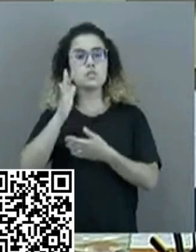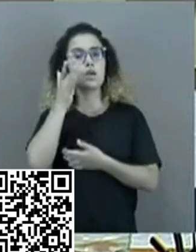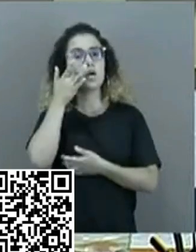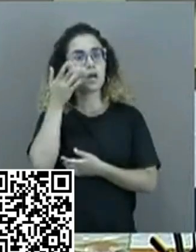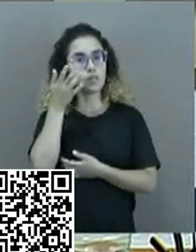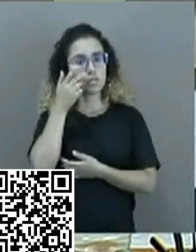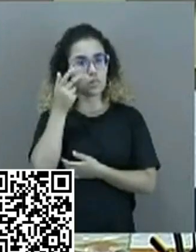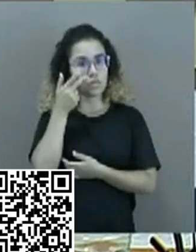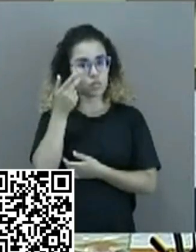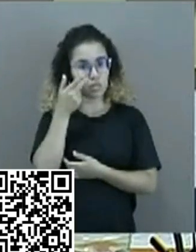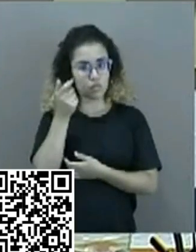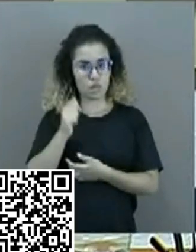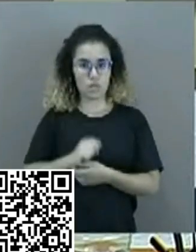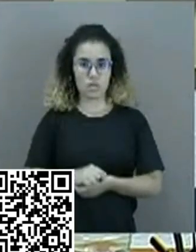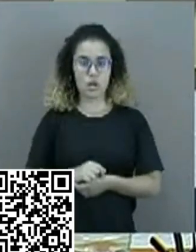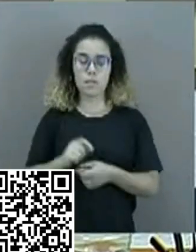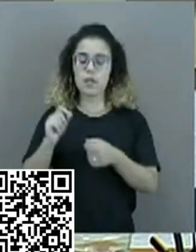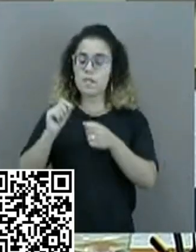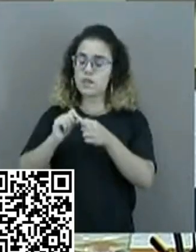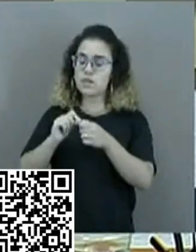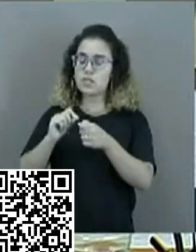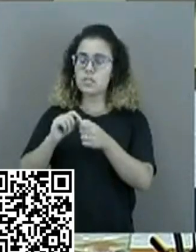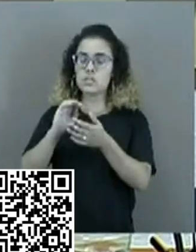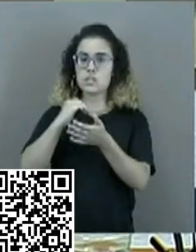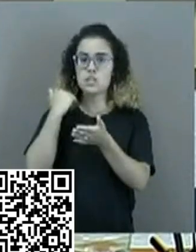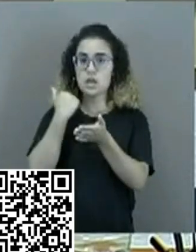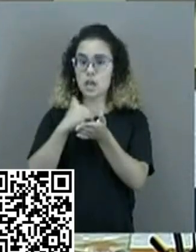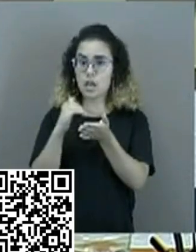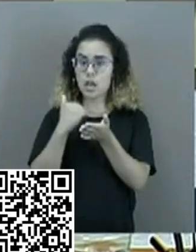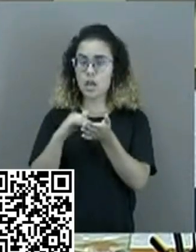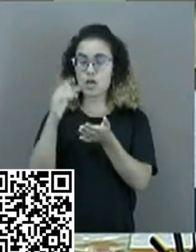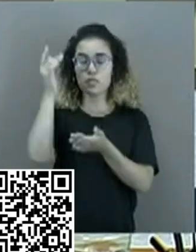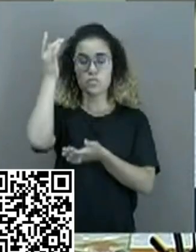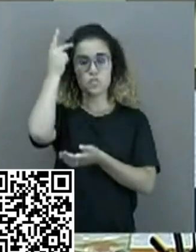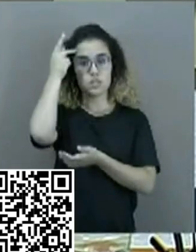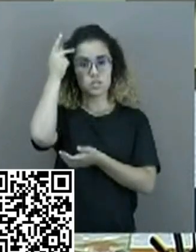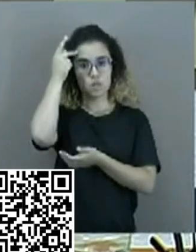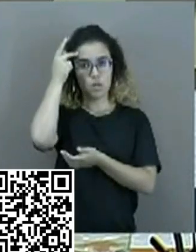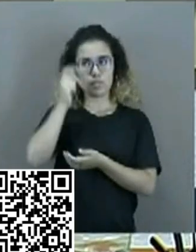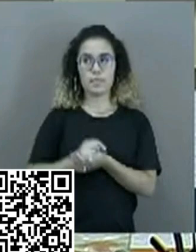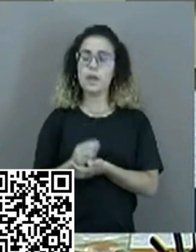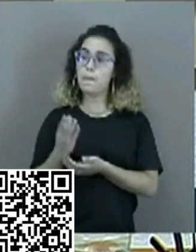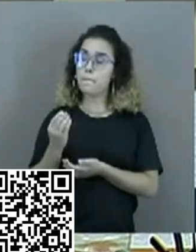fazer esse registro, inclusive, histórico, que é importante essa